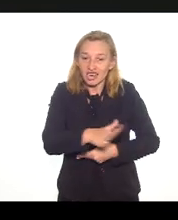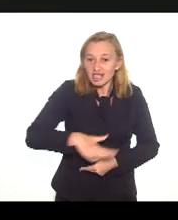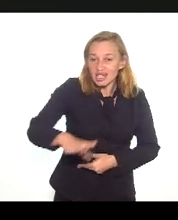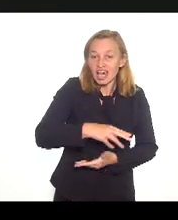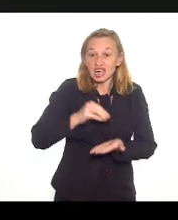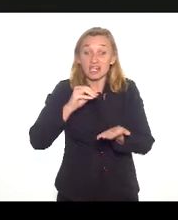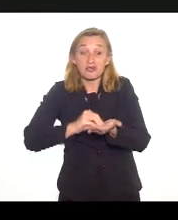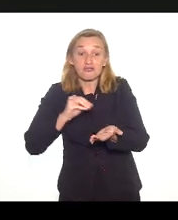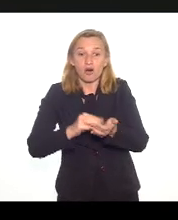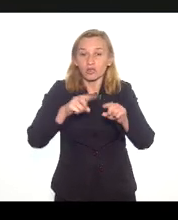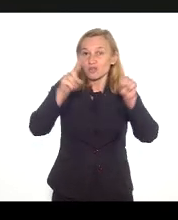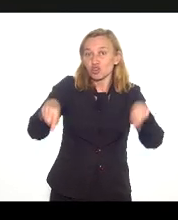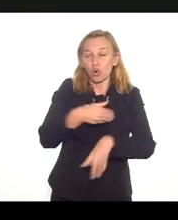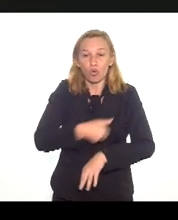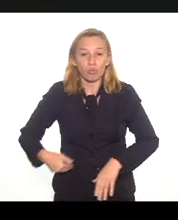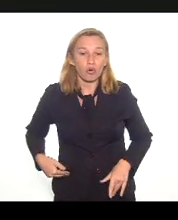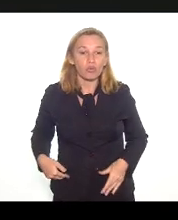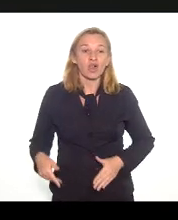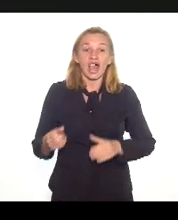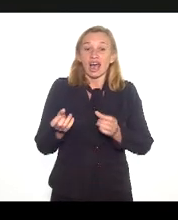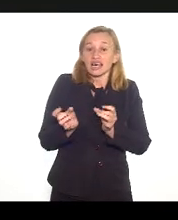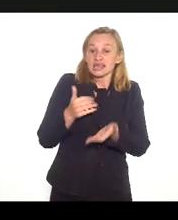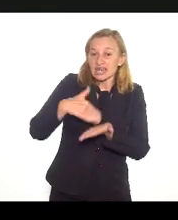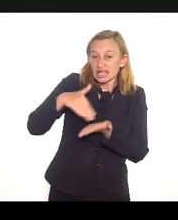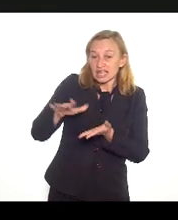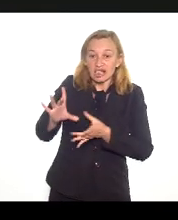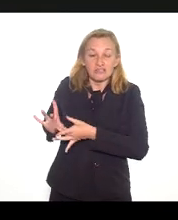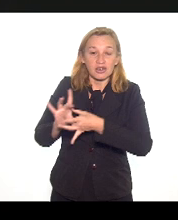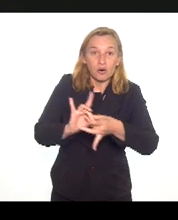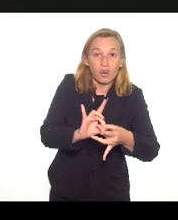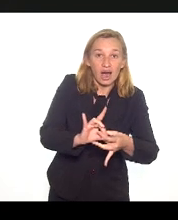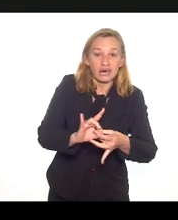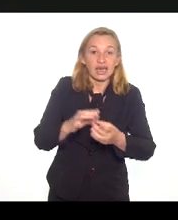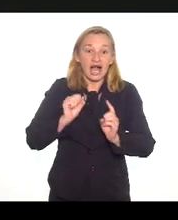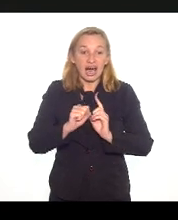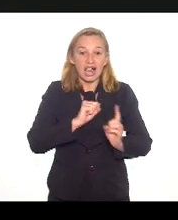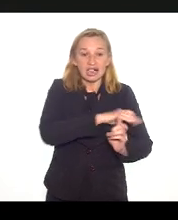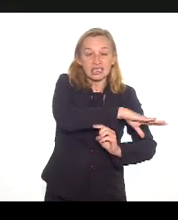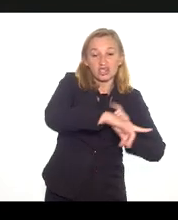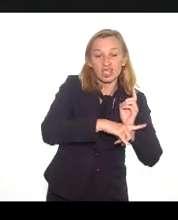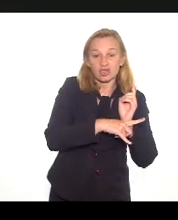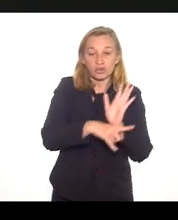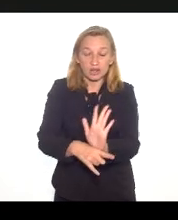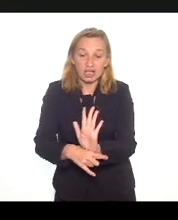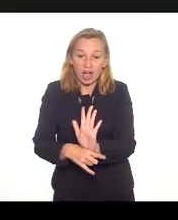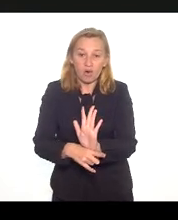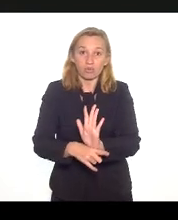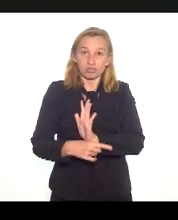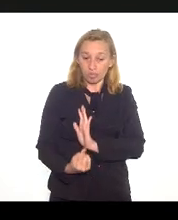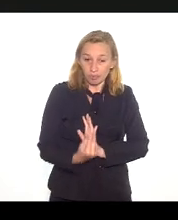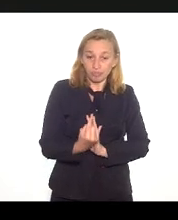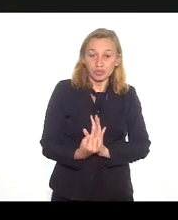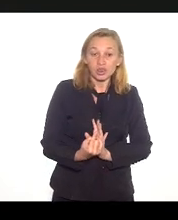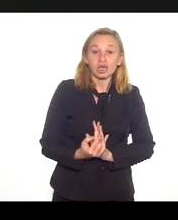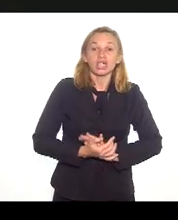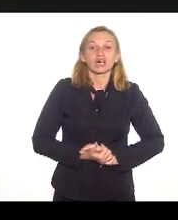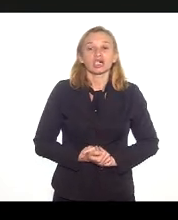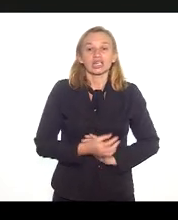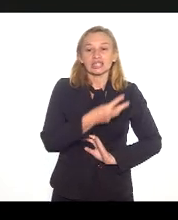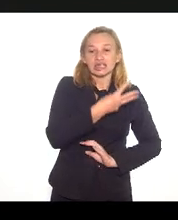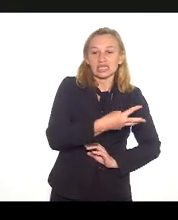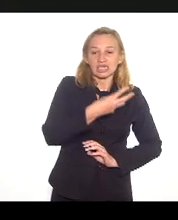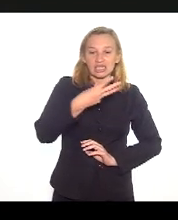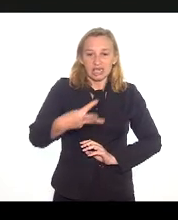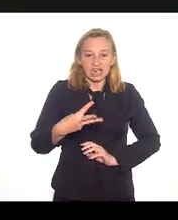faltam, servidor público, a Secretaria vinculada à assistência social não tem o único assistente social, a área de turismo tem três